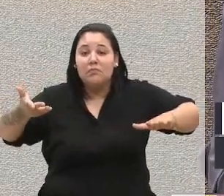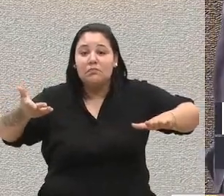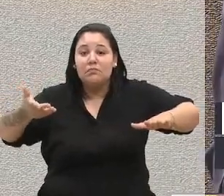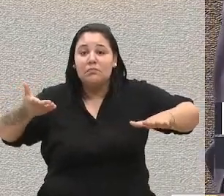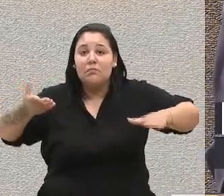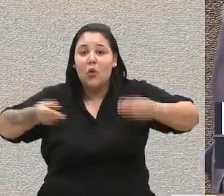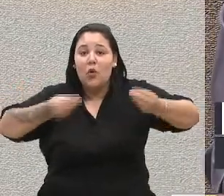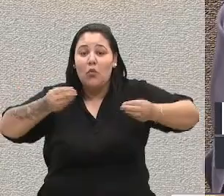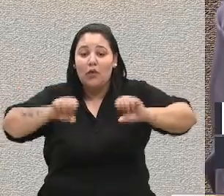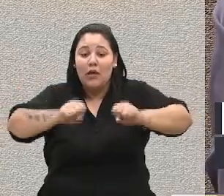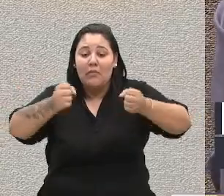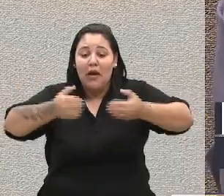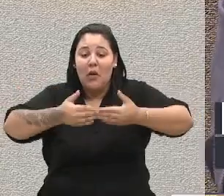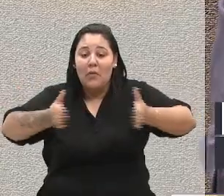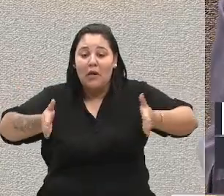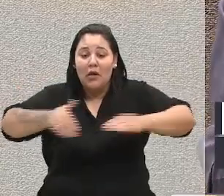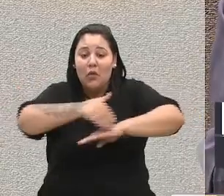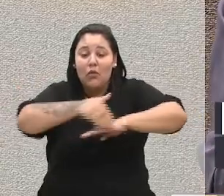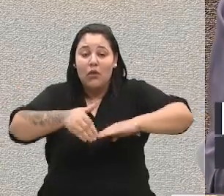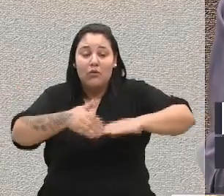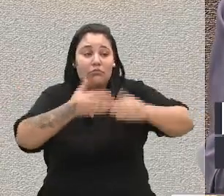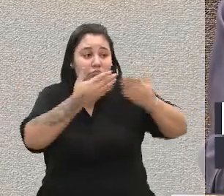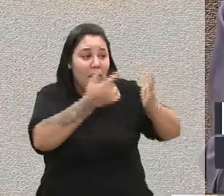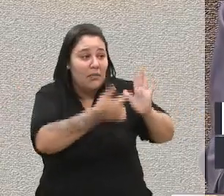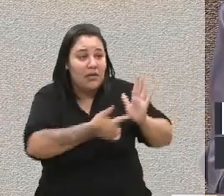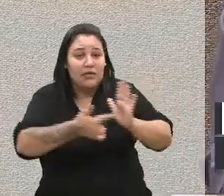aberta, que apresentem.